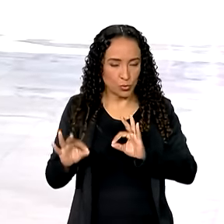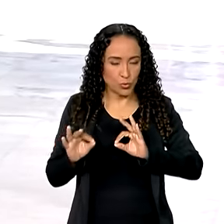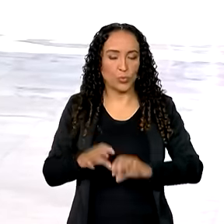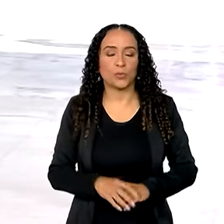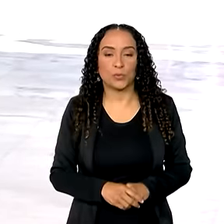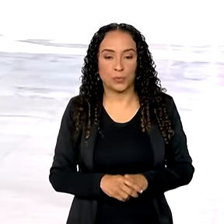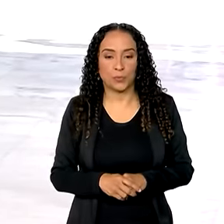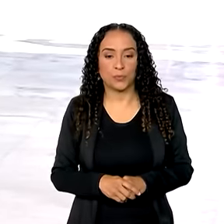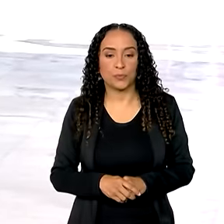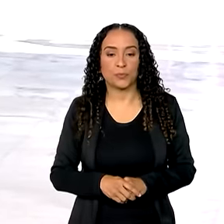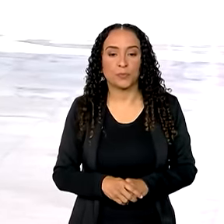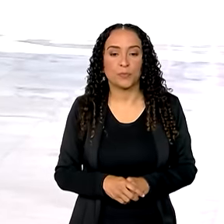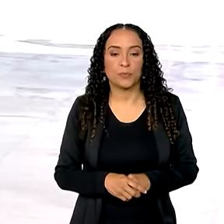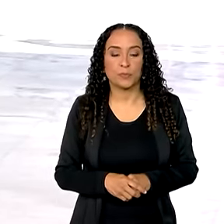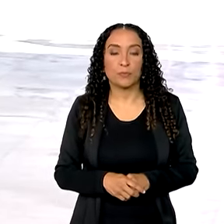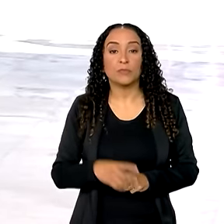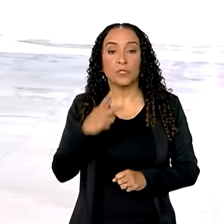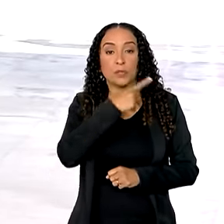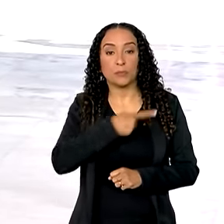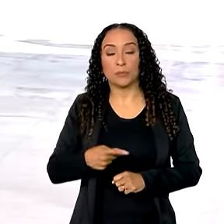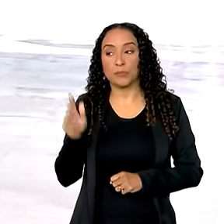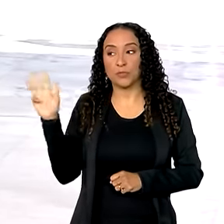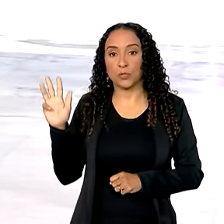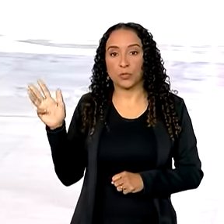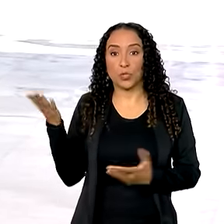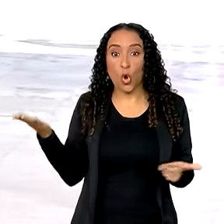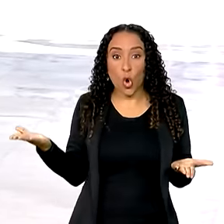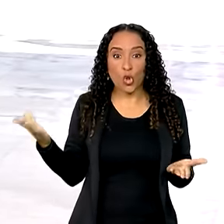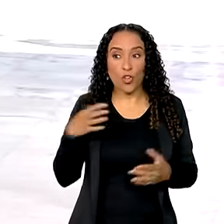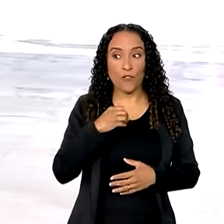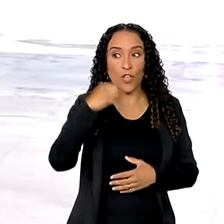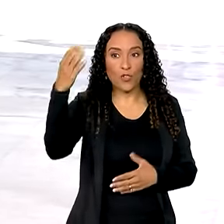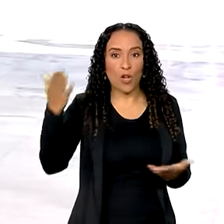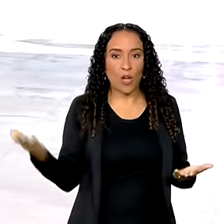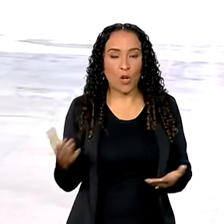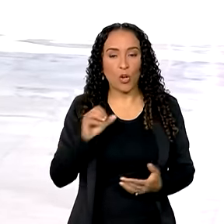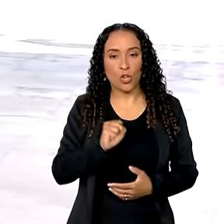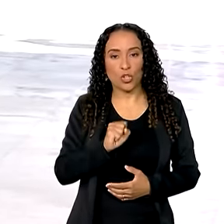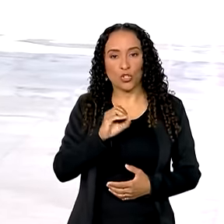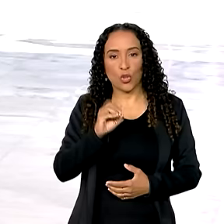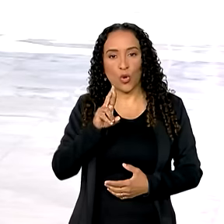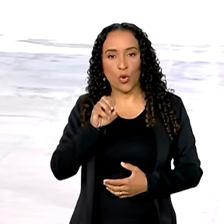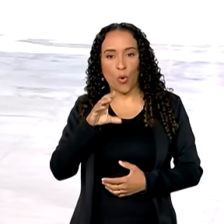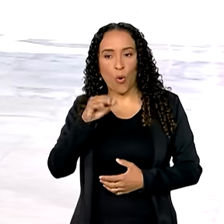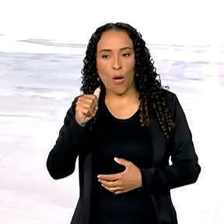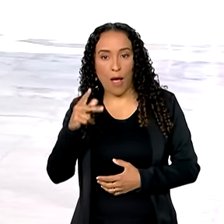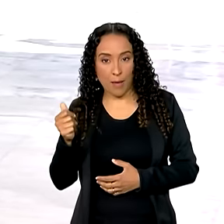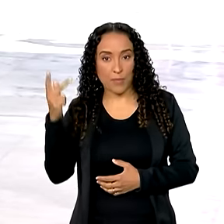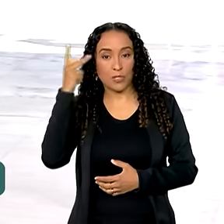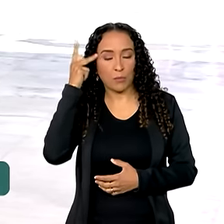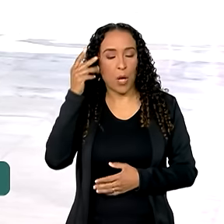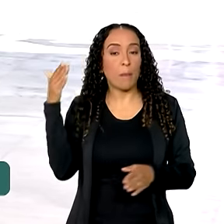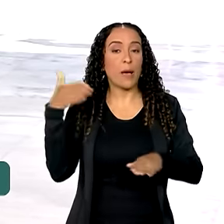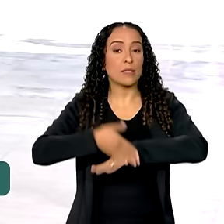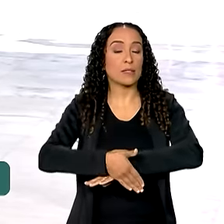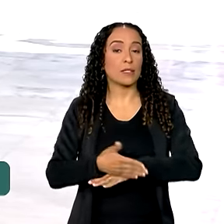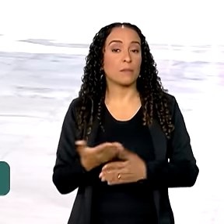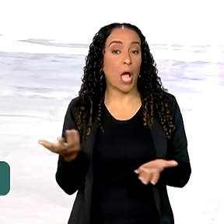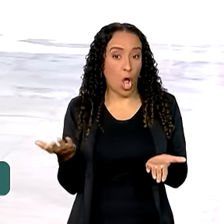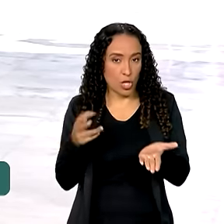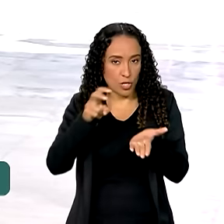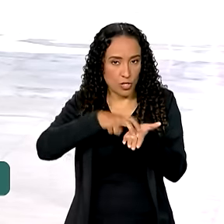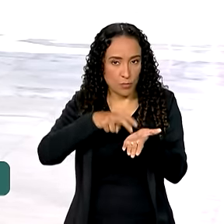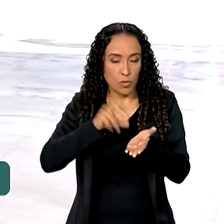acompanham o canal GOV. O presidente Lula embarcou agora há pouco para Sorocaba, em São Paulo, onde participa ainda pela